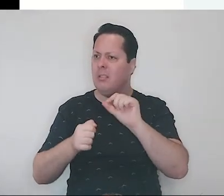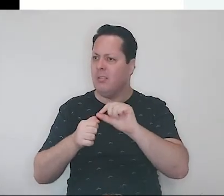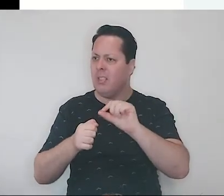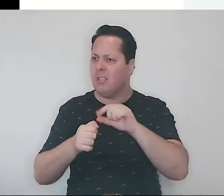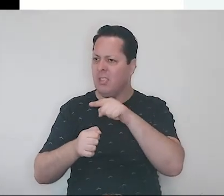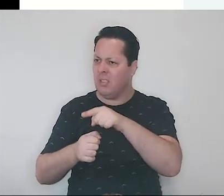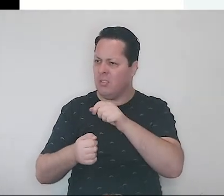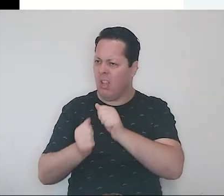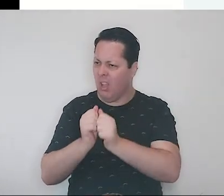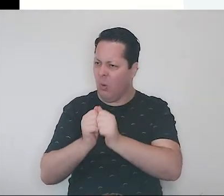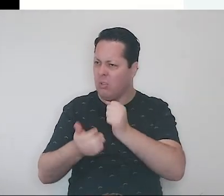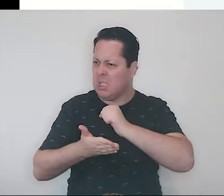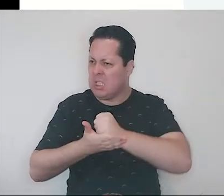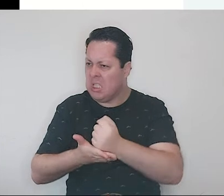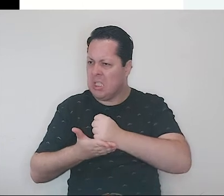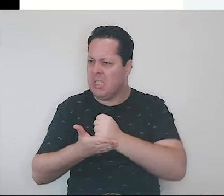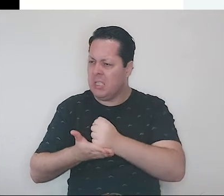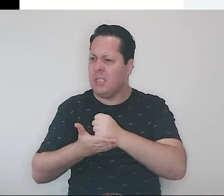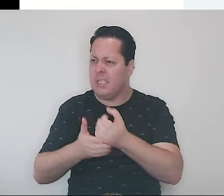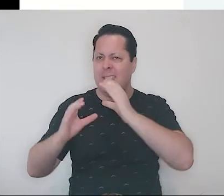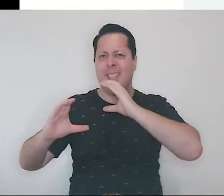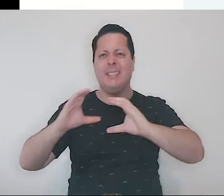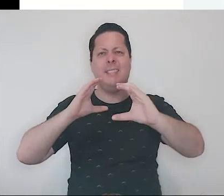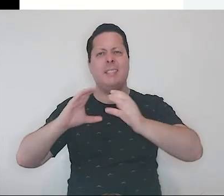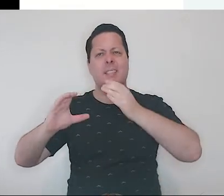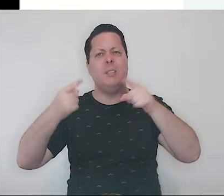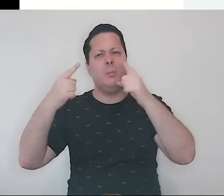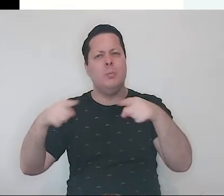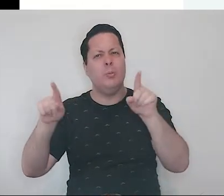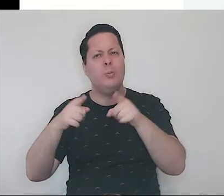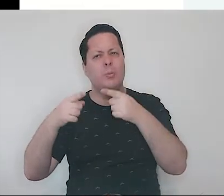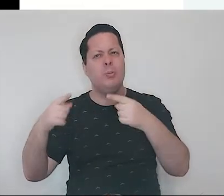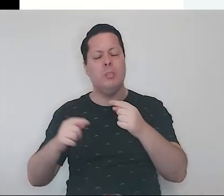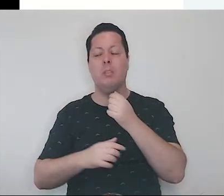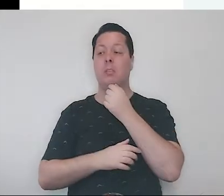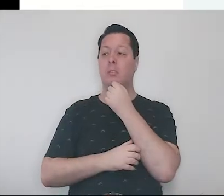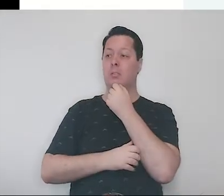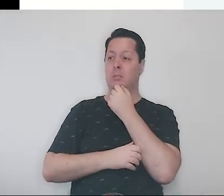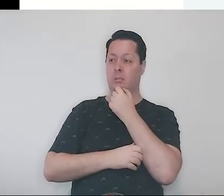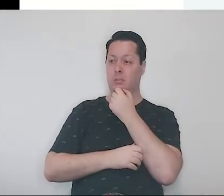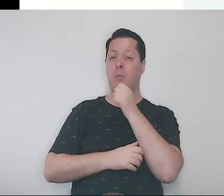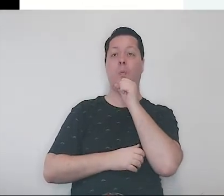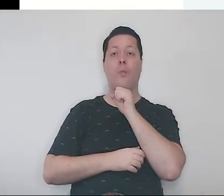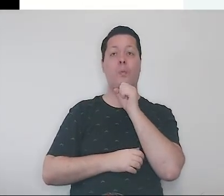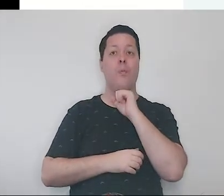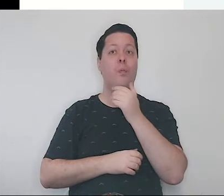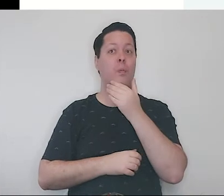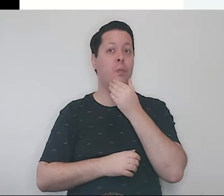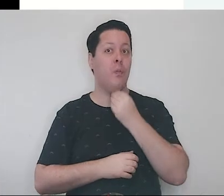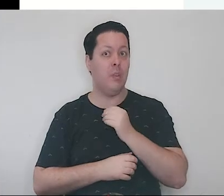esse arroz, cantando. O musubi cororim su tom tom. Velhinho